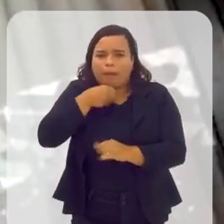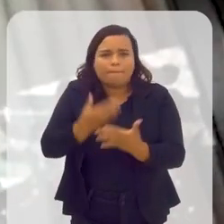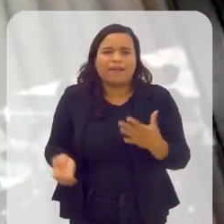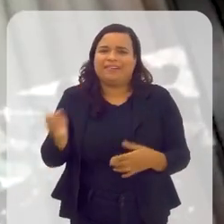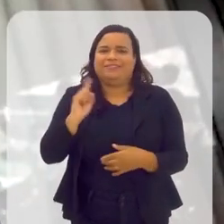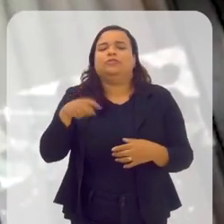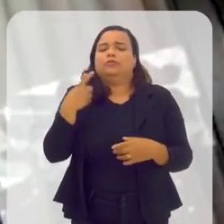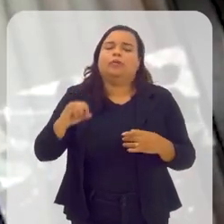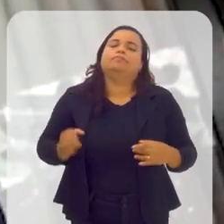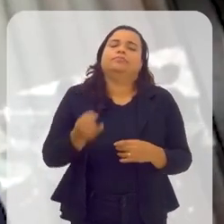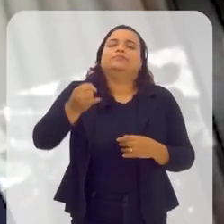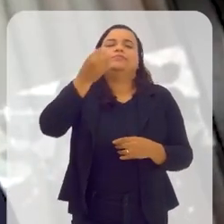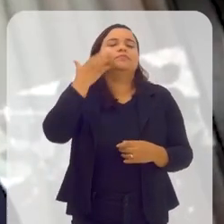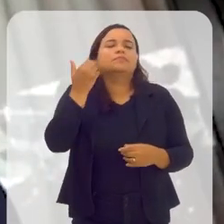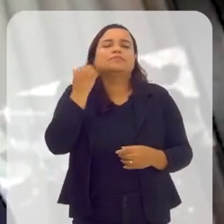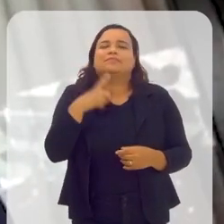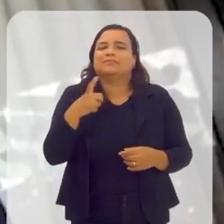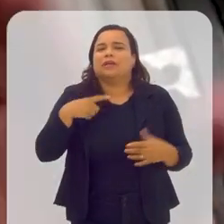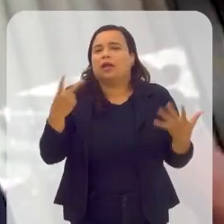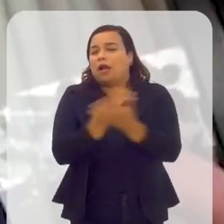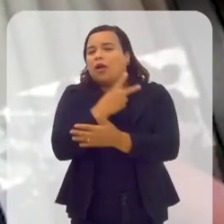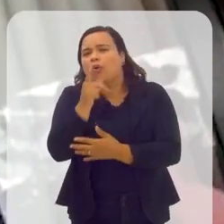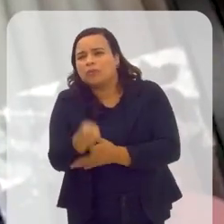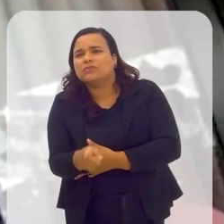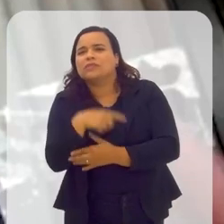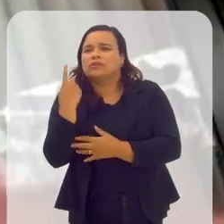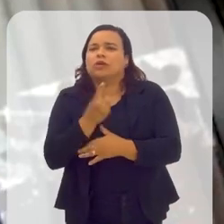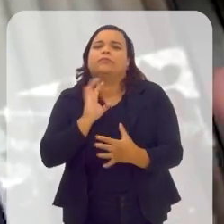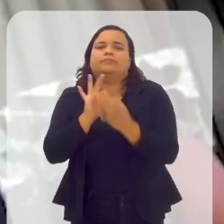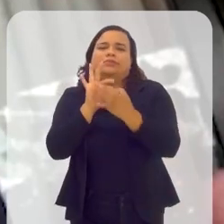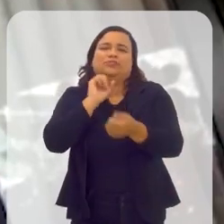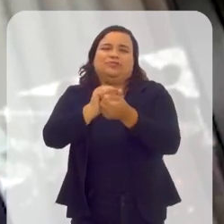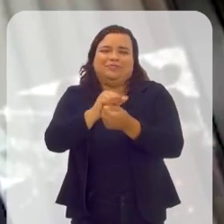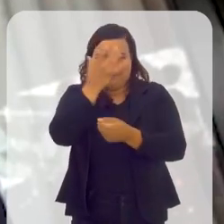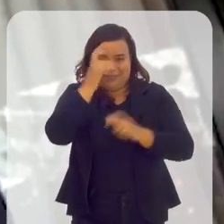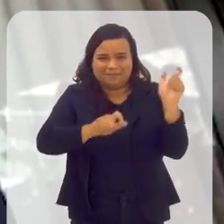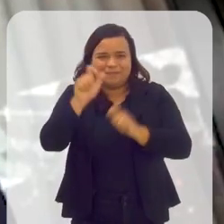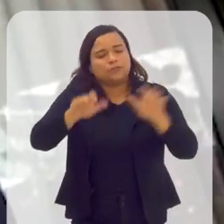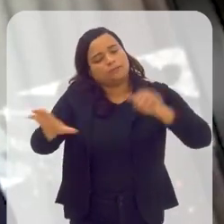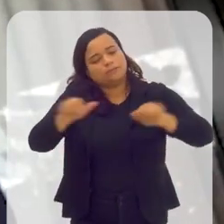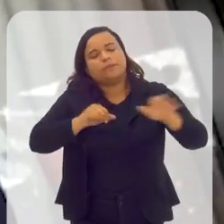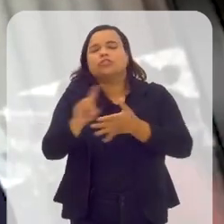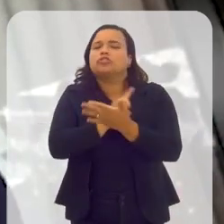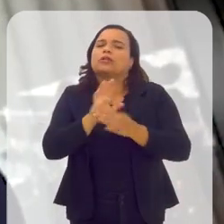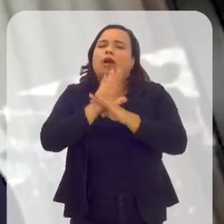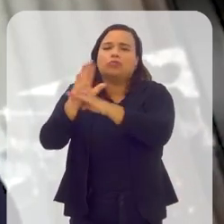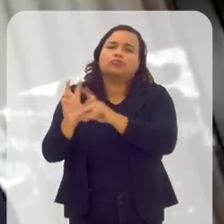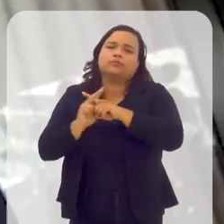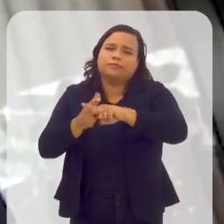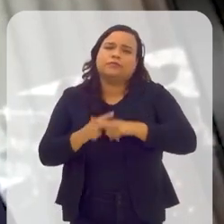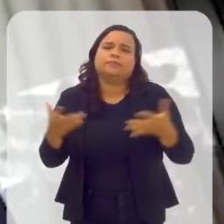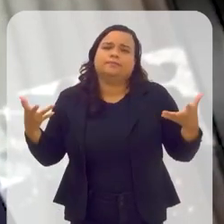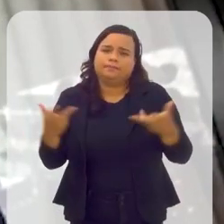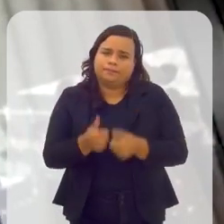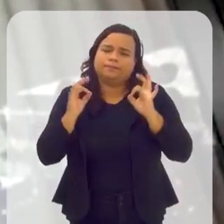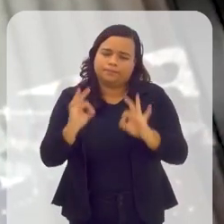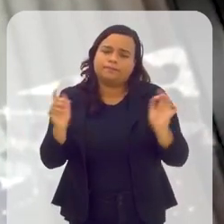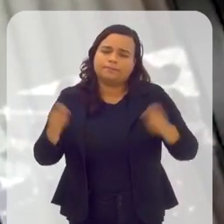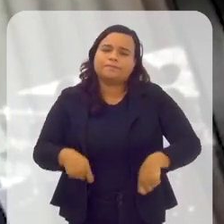deixou perder. Aquelas coisas, a coisa está acontecendo, vamos juntar as pessoas para resolver esse problema e o digital foi uma grande ferramenta,